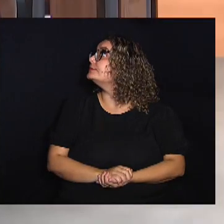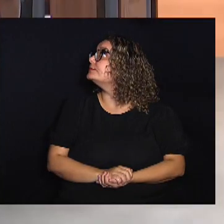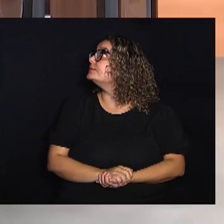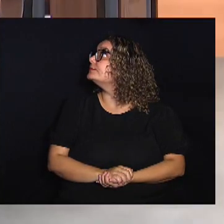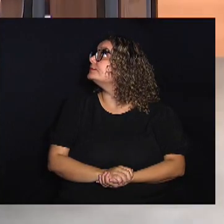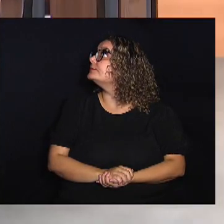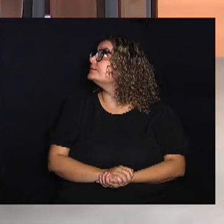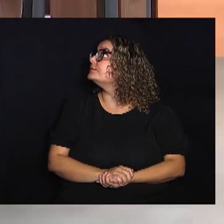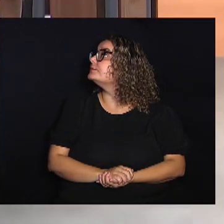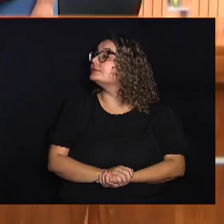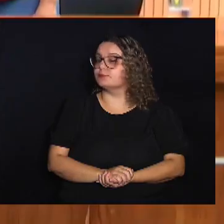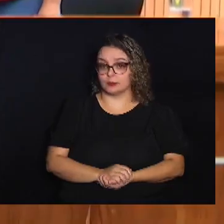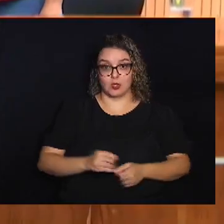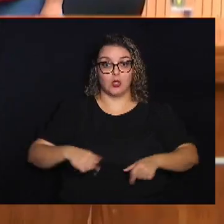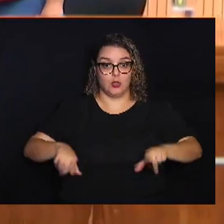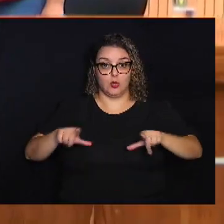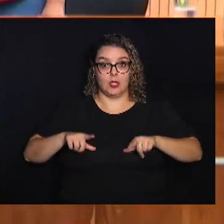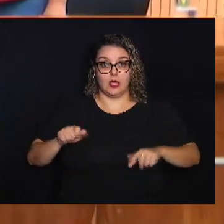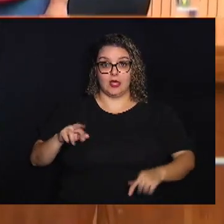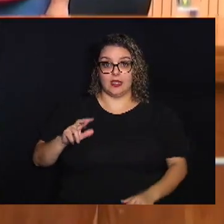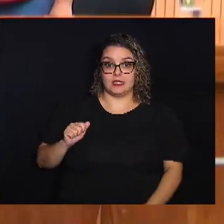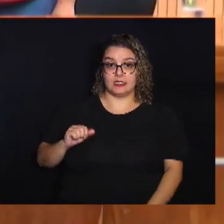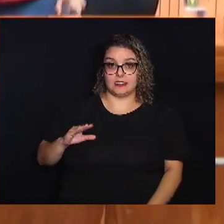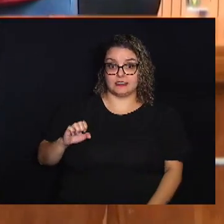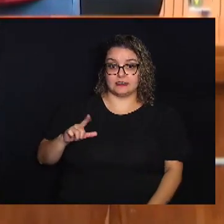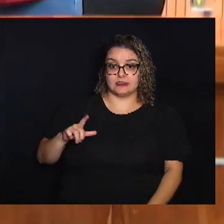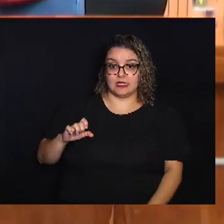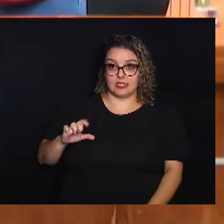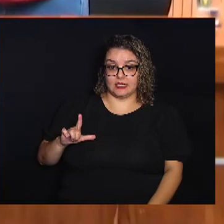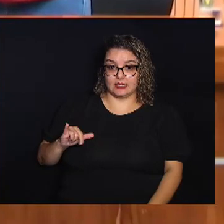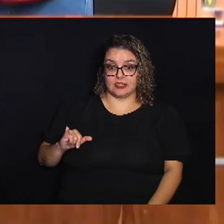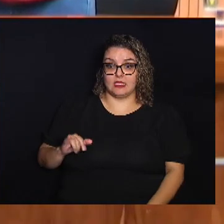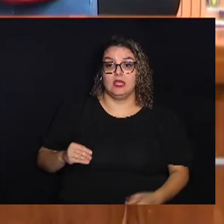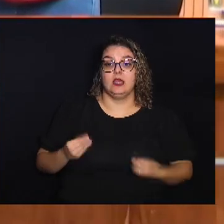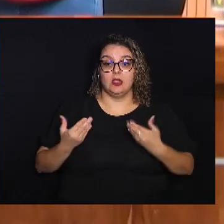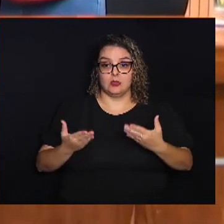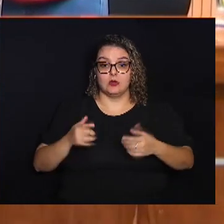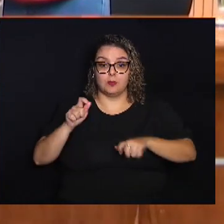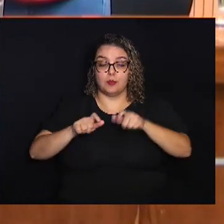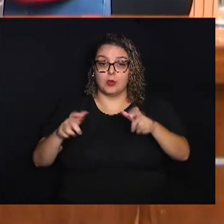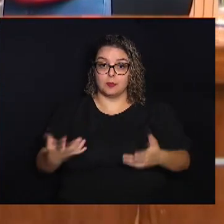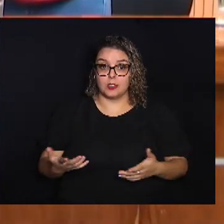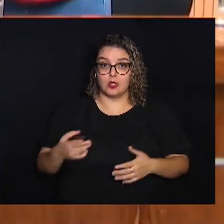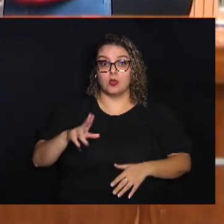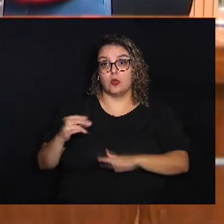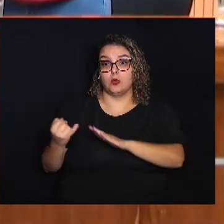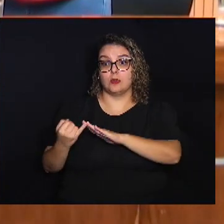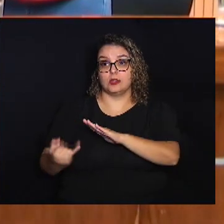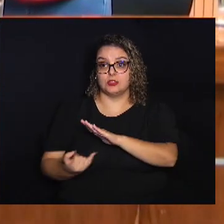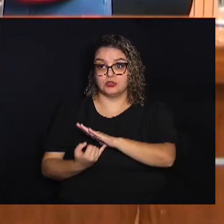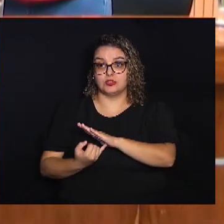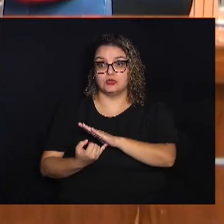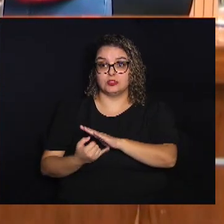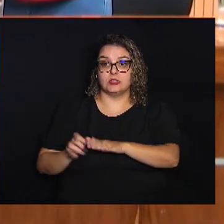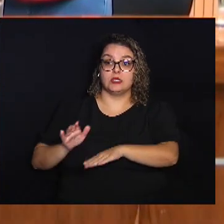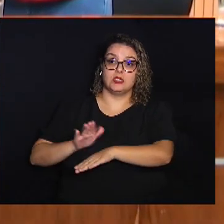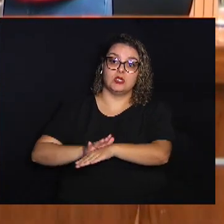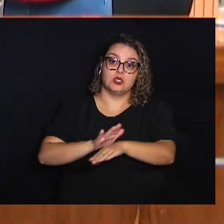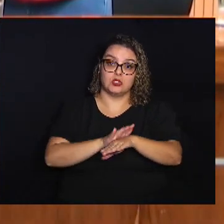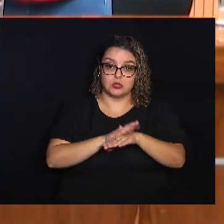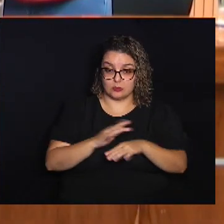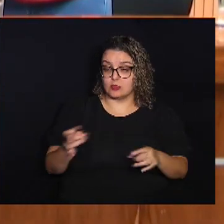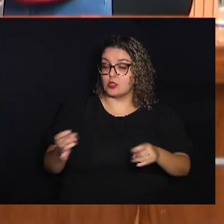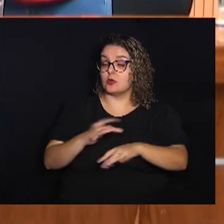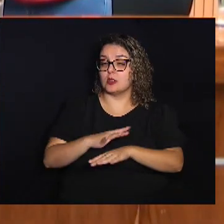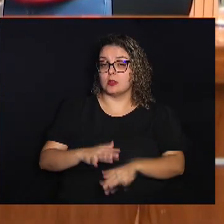O diploma Araceli Cabreira Sanches É entregue a pessoas Ou entidades Que contribuem No combate ao